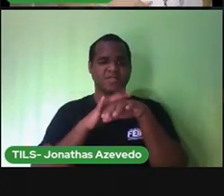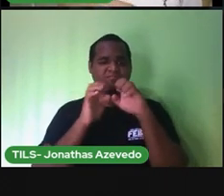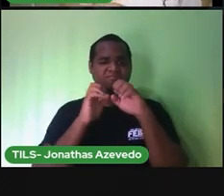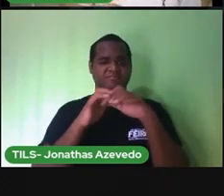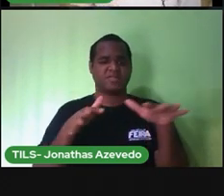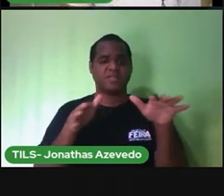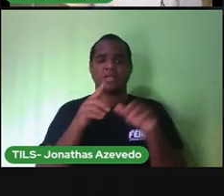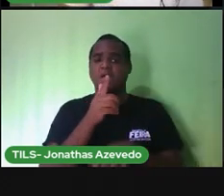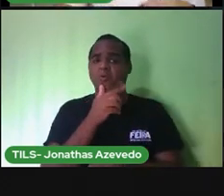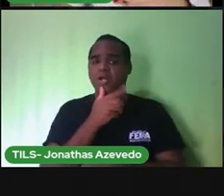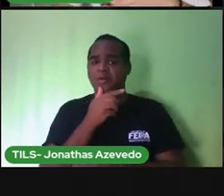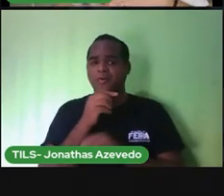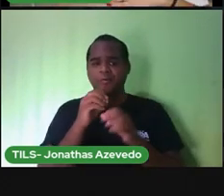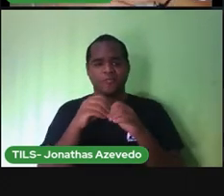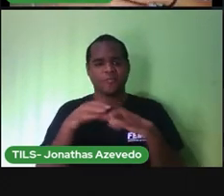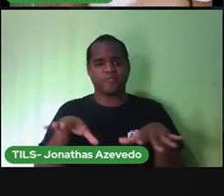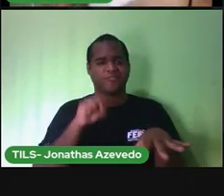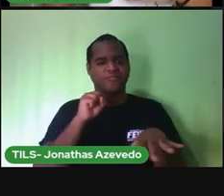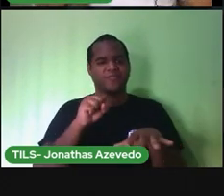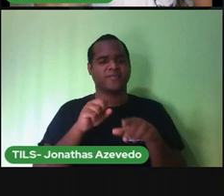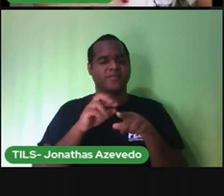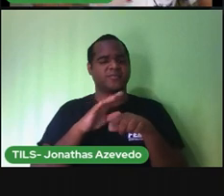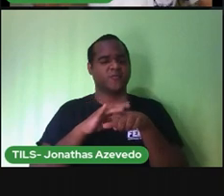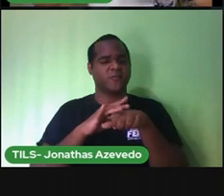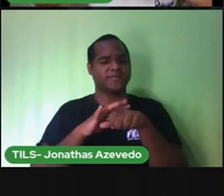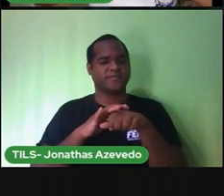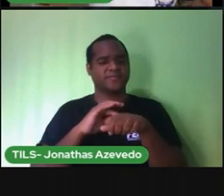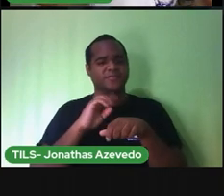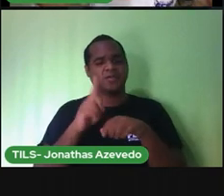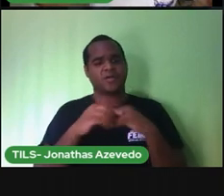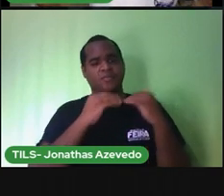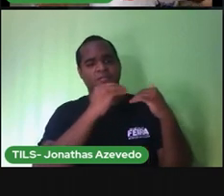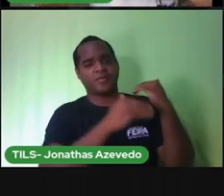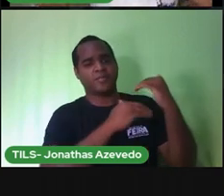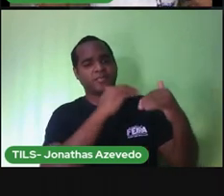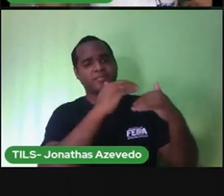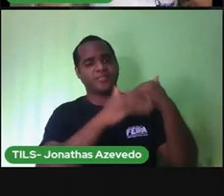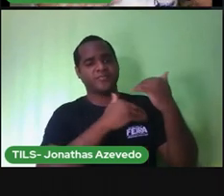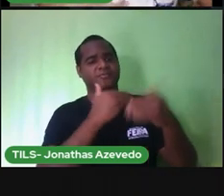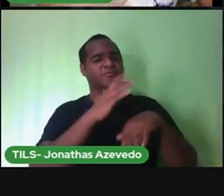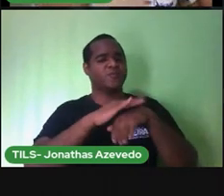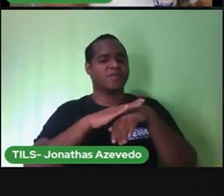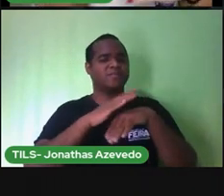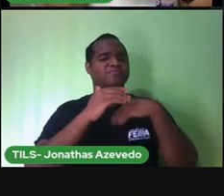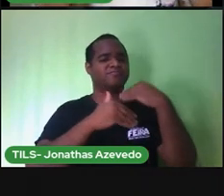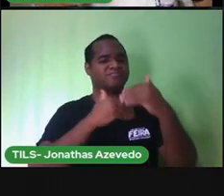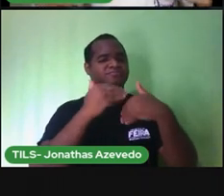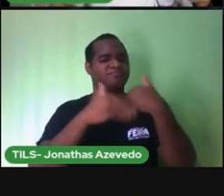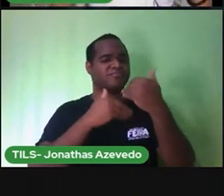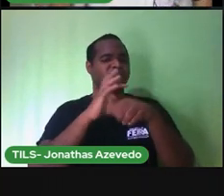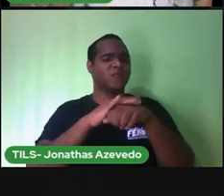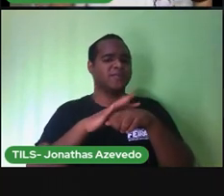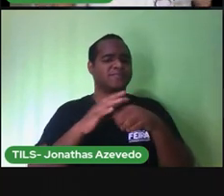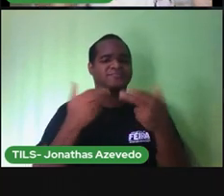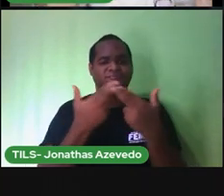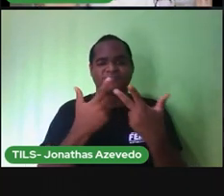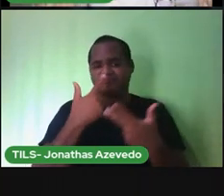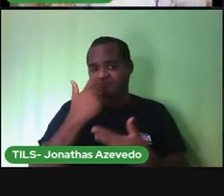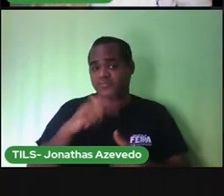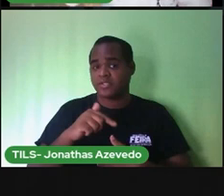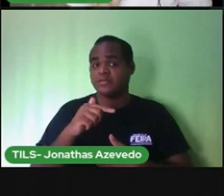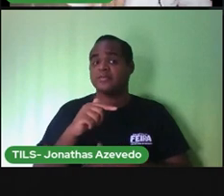que está no solo e aí a gente fica assim uma bola de neve de doença o lixo faz isso então a gente